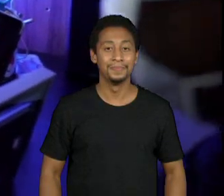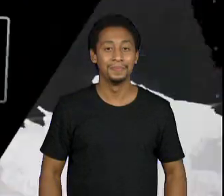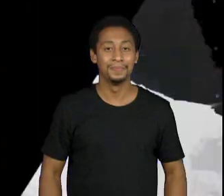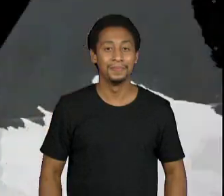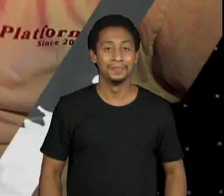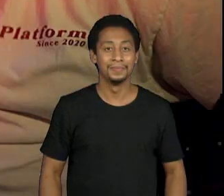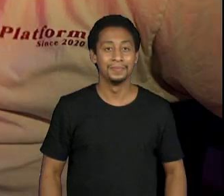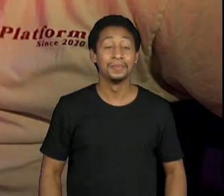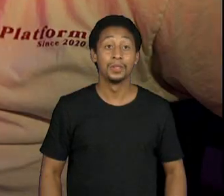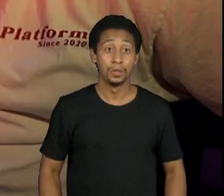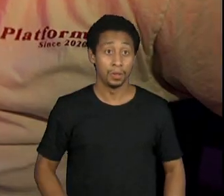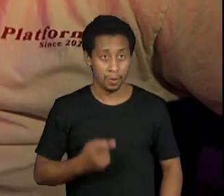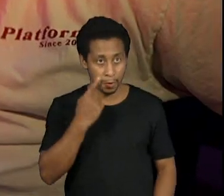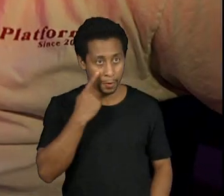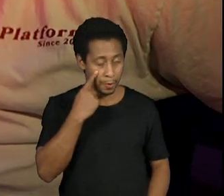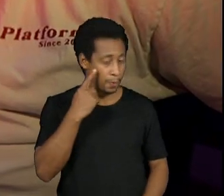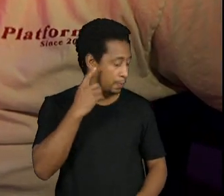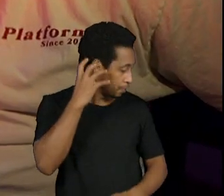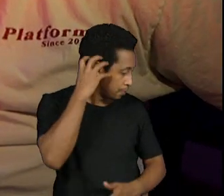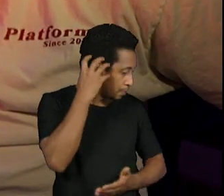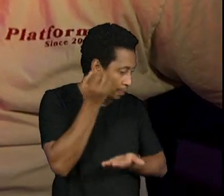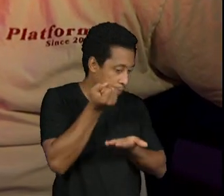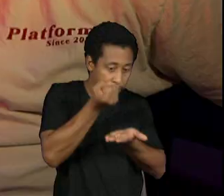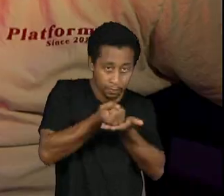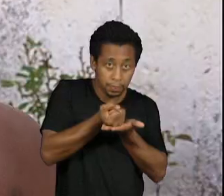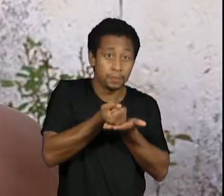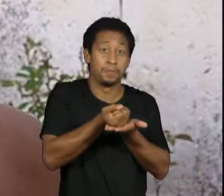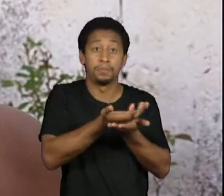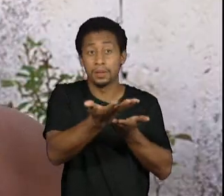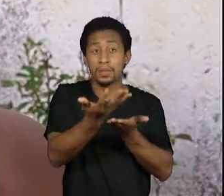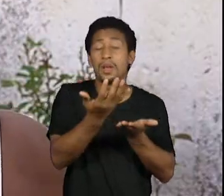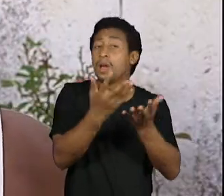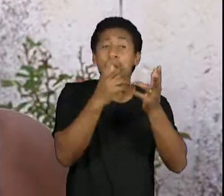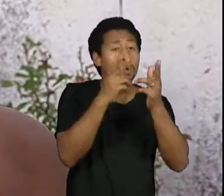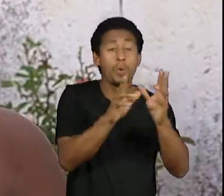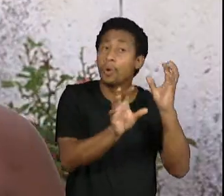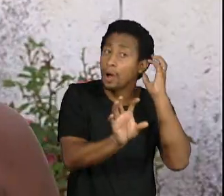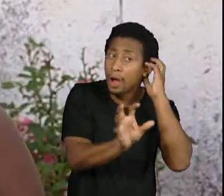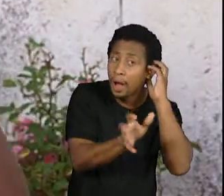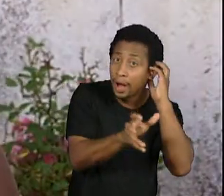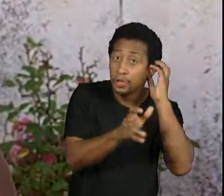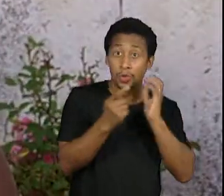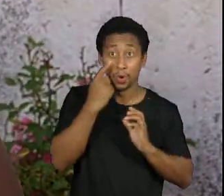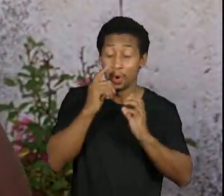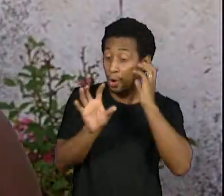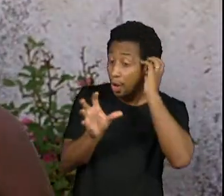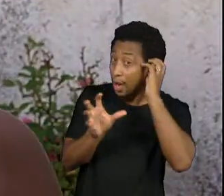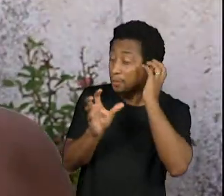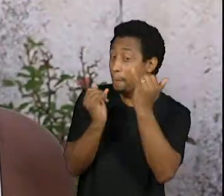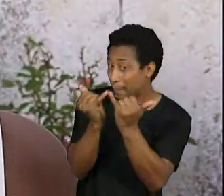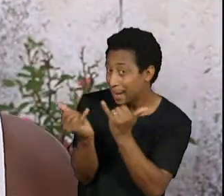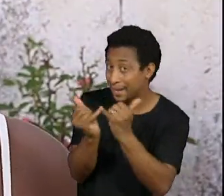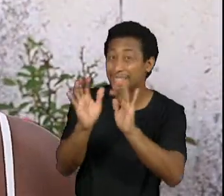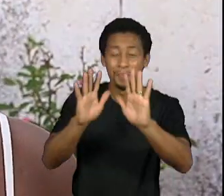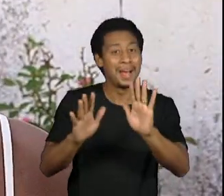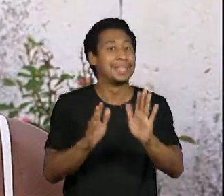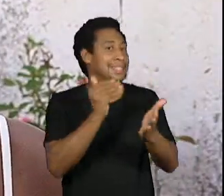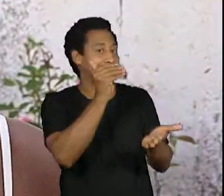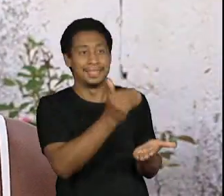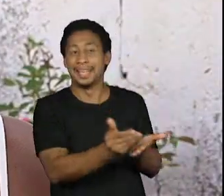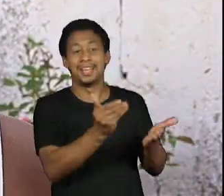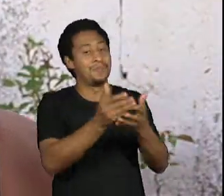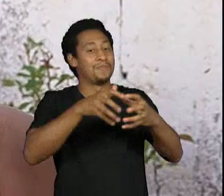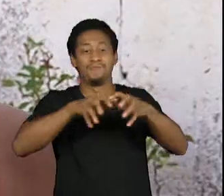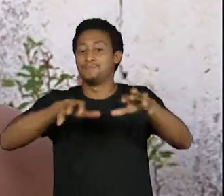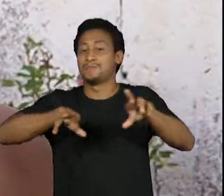O podcast é um programa de rádio gravado, né? Tem um pouco a ver com rádio, mas não tem nada a ver com rádio, porque são plataformas completamente